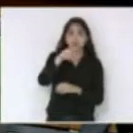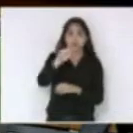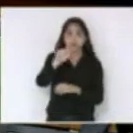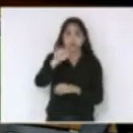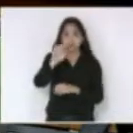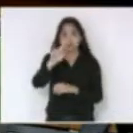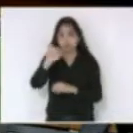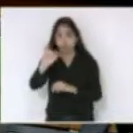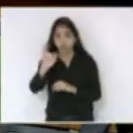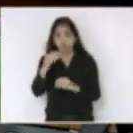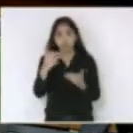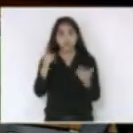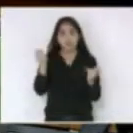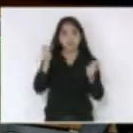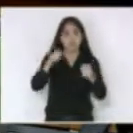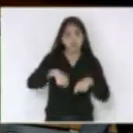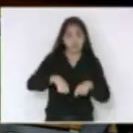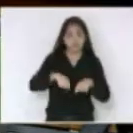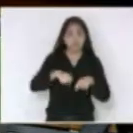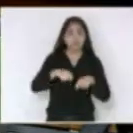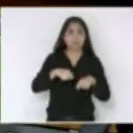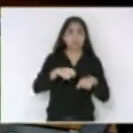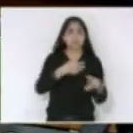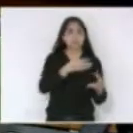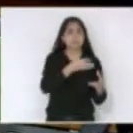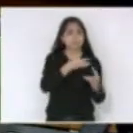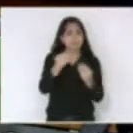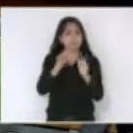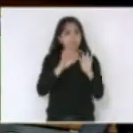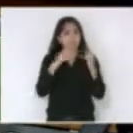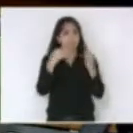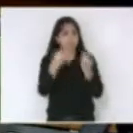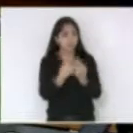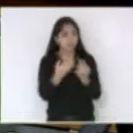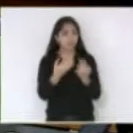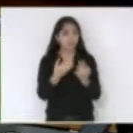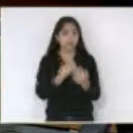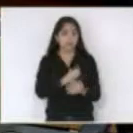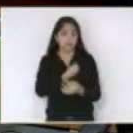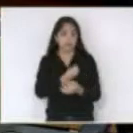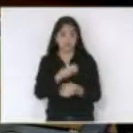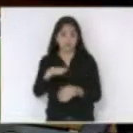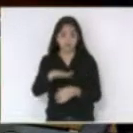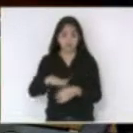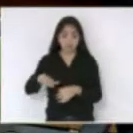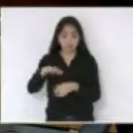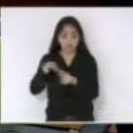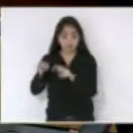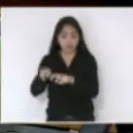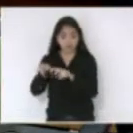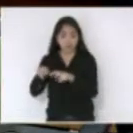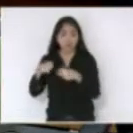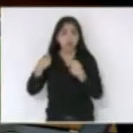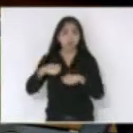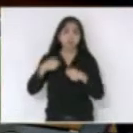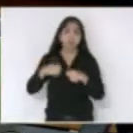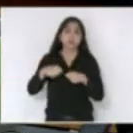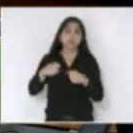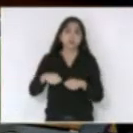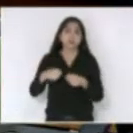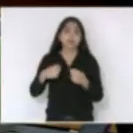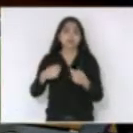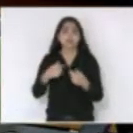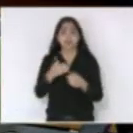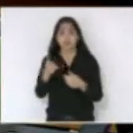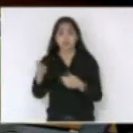oportunidade para estas milhares de famílias que hoje vivem no meio rural e que querem uma oportunidade e muitos deles